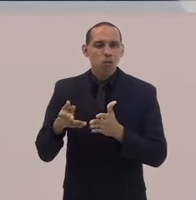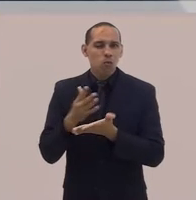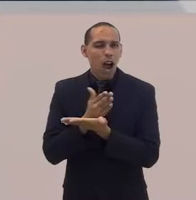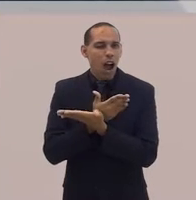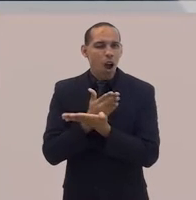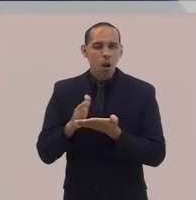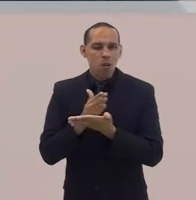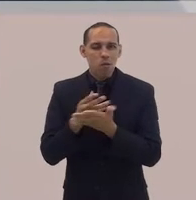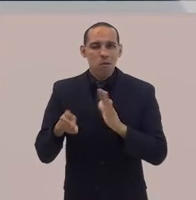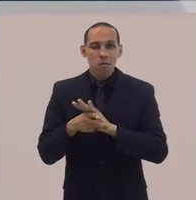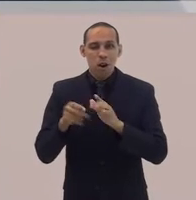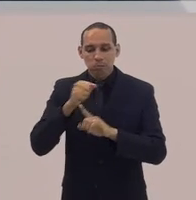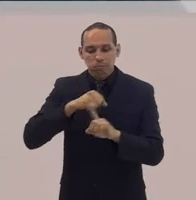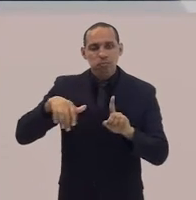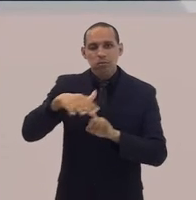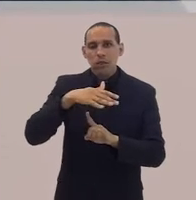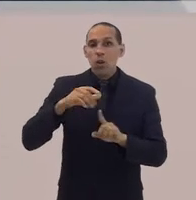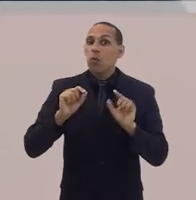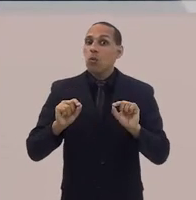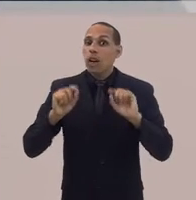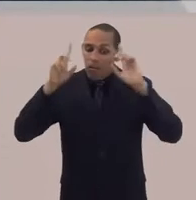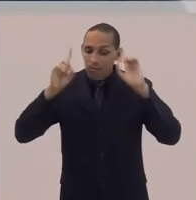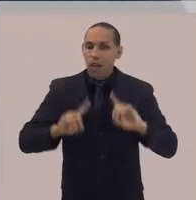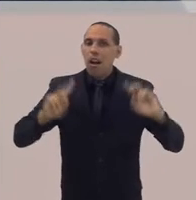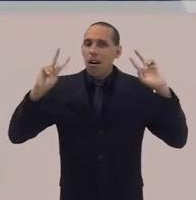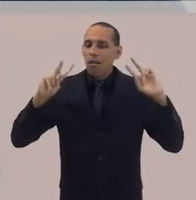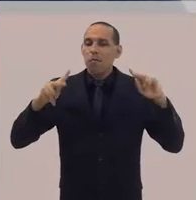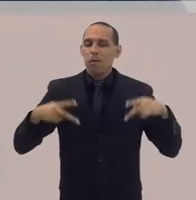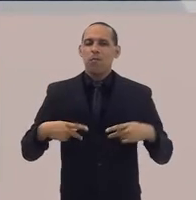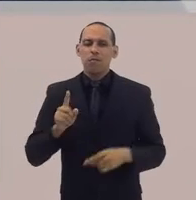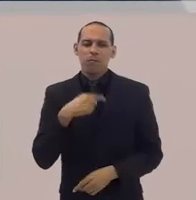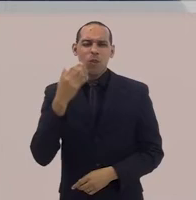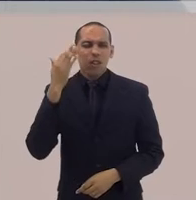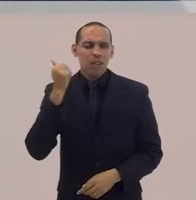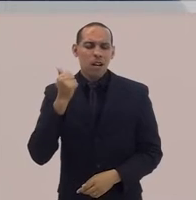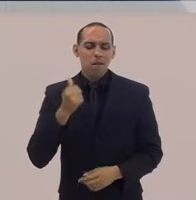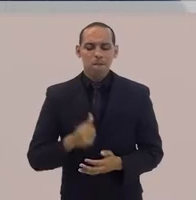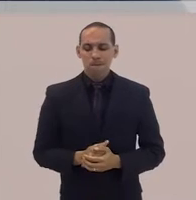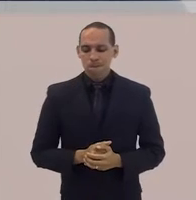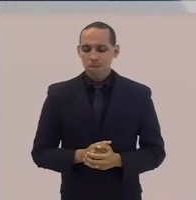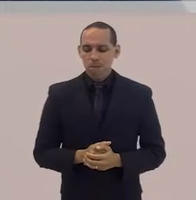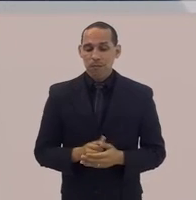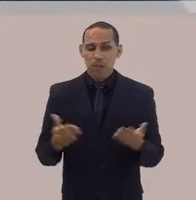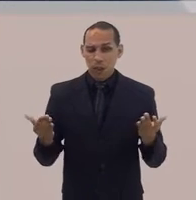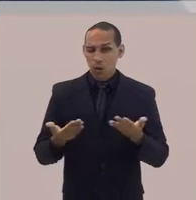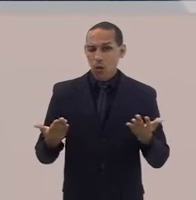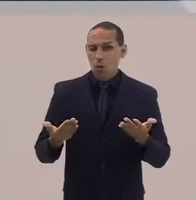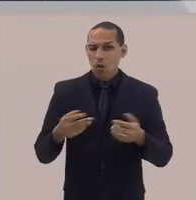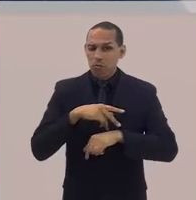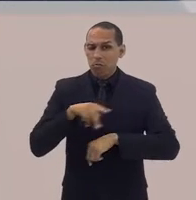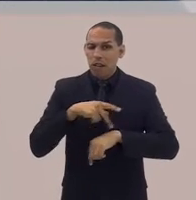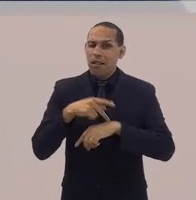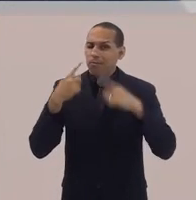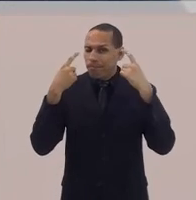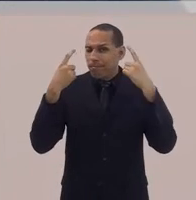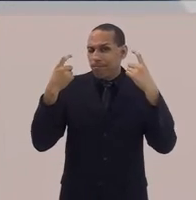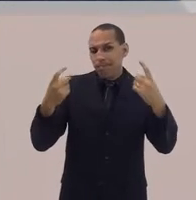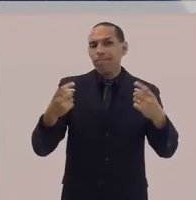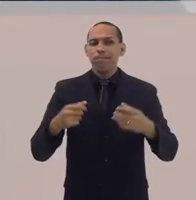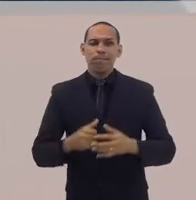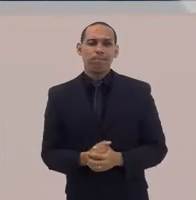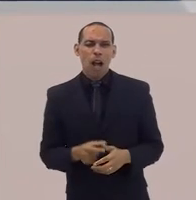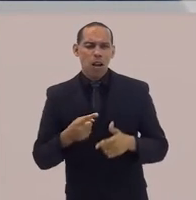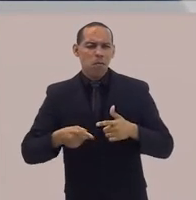nossa sociedade em relação aos direitos humanos. A gente sabe que a gente vive em um país de violento,